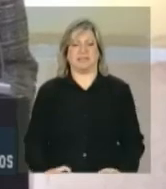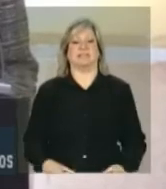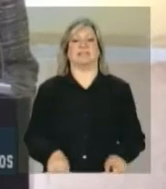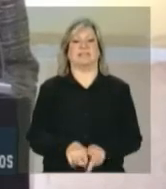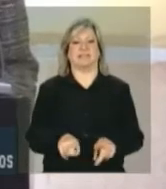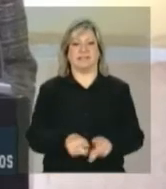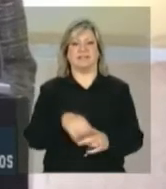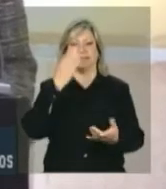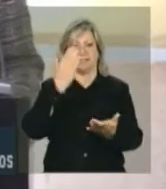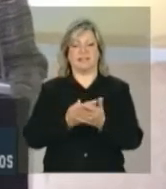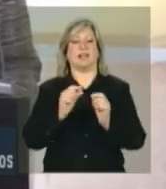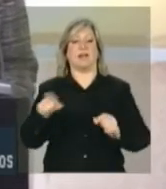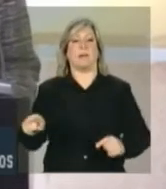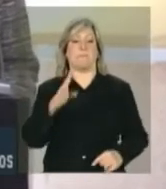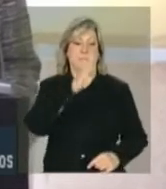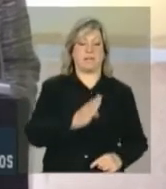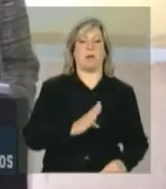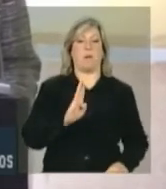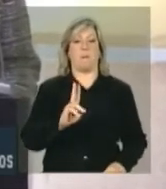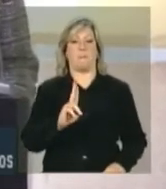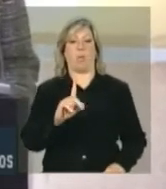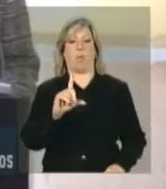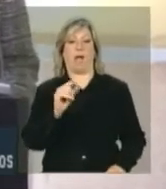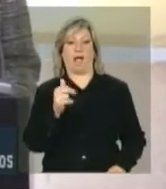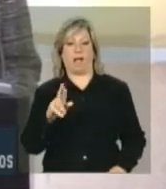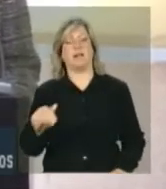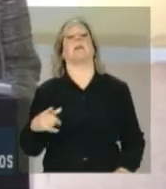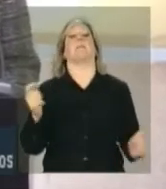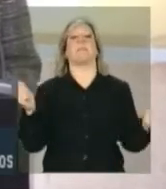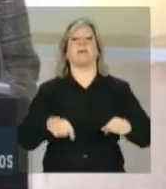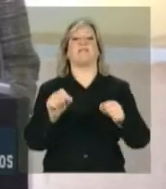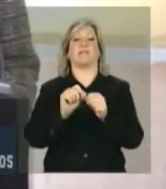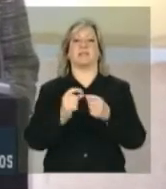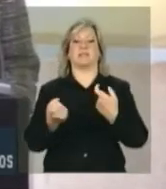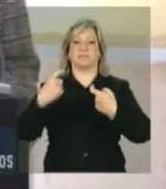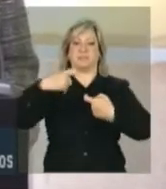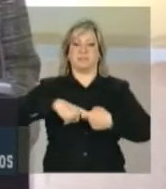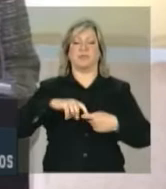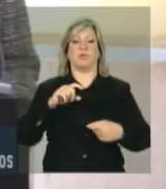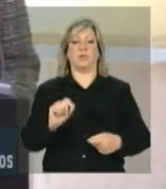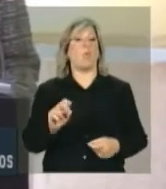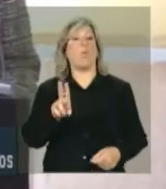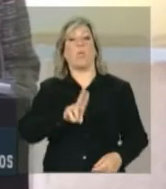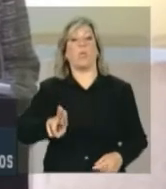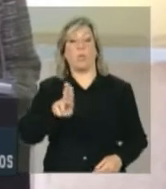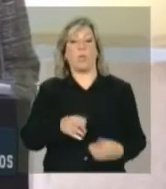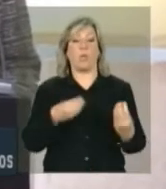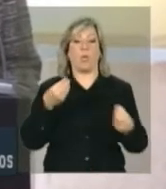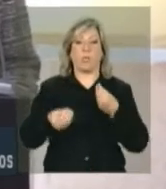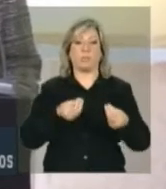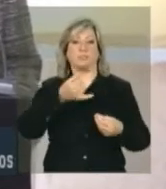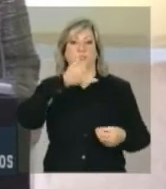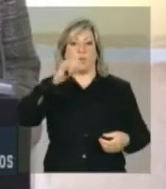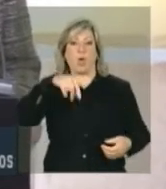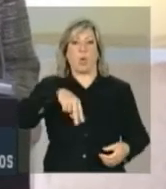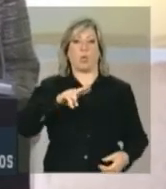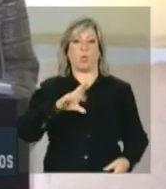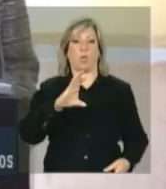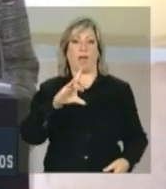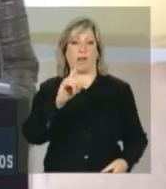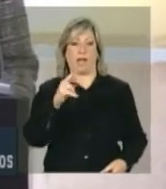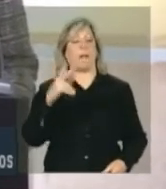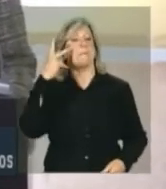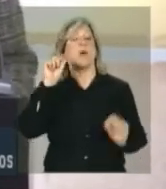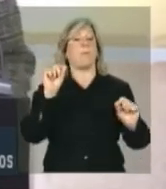que o Brasil e a Bulgária poderão fazer parcerias na utilização da energia nuclear para